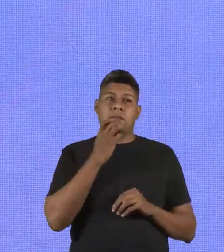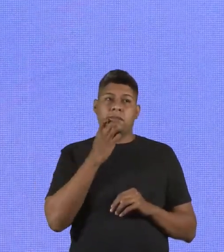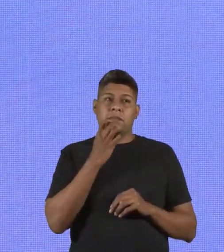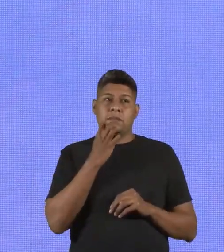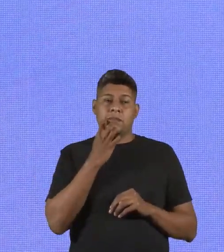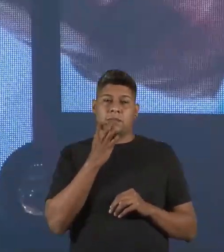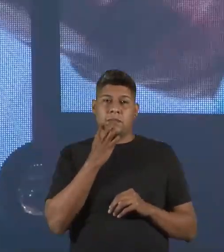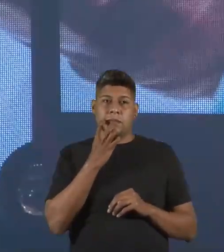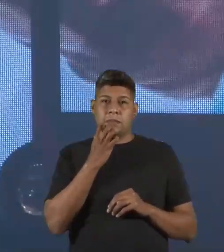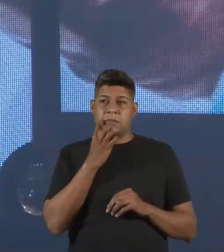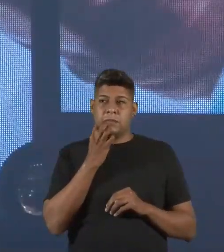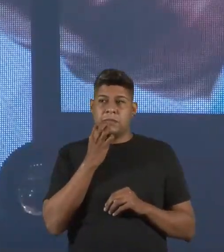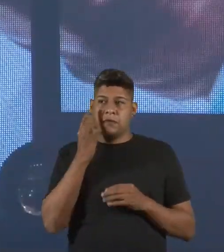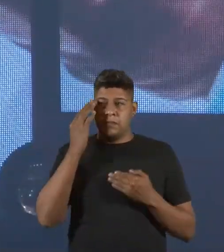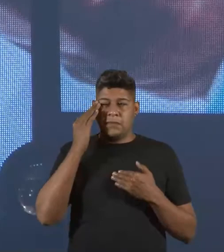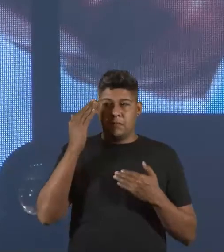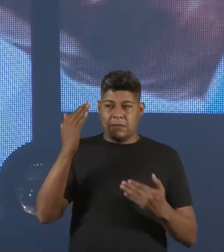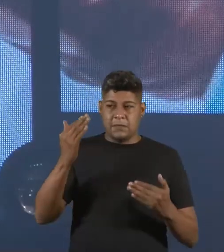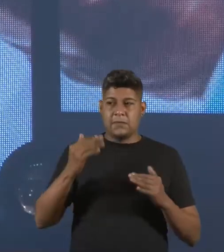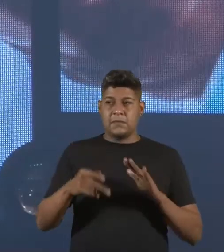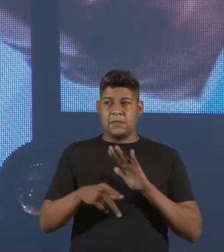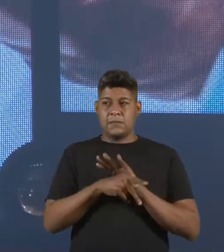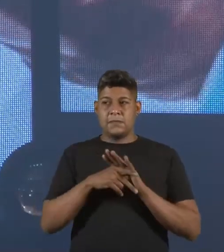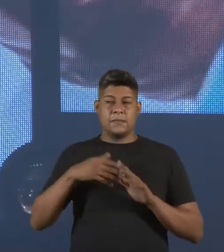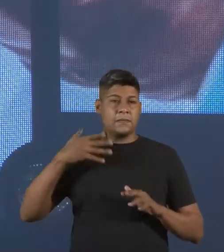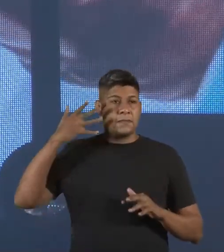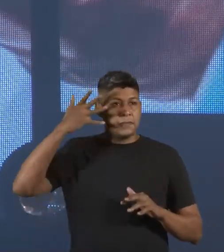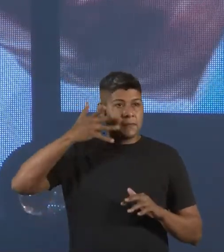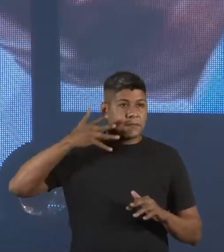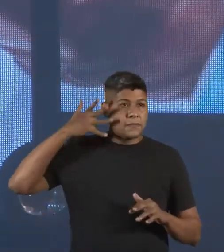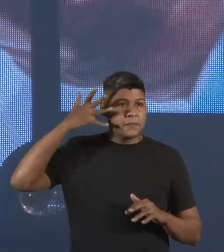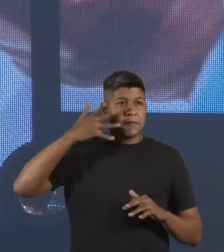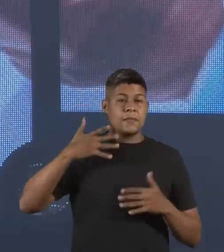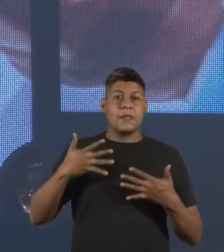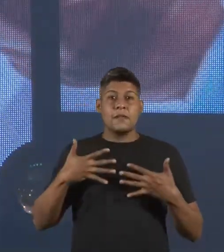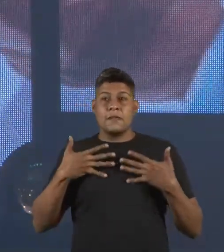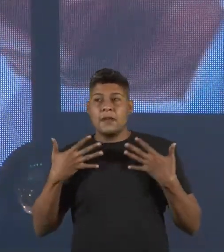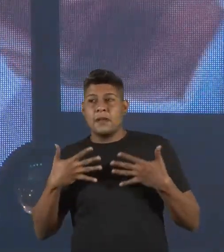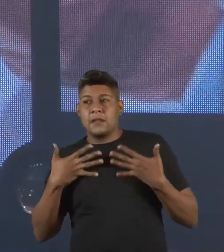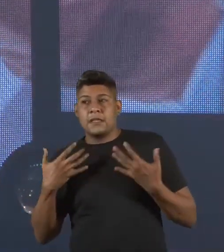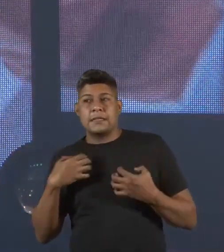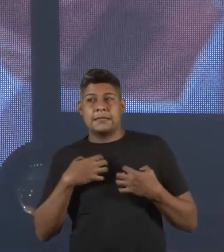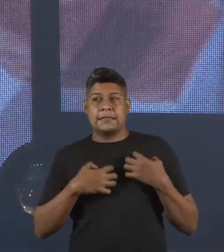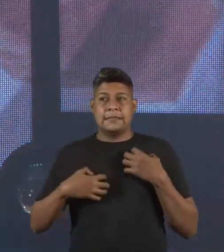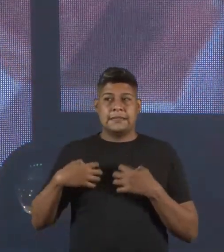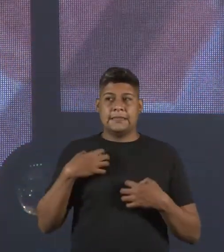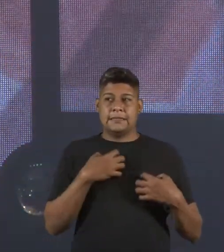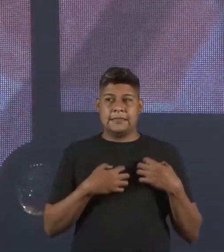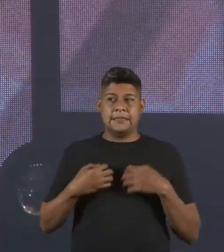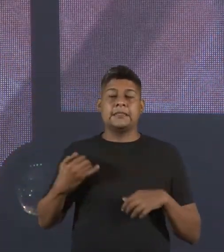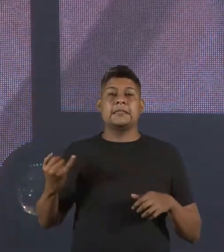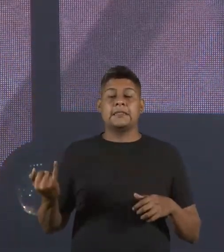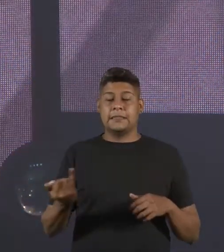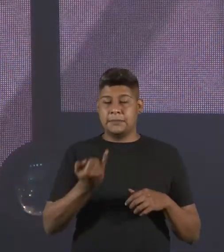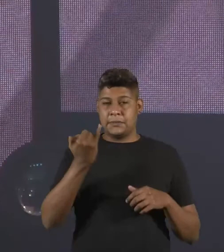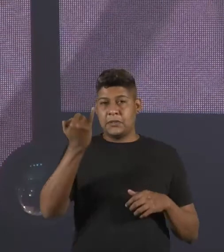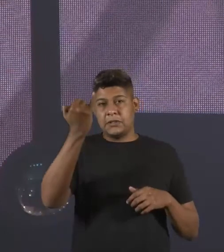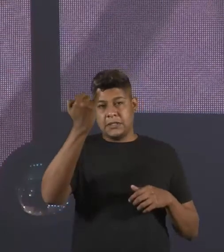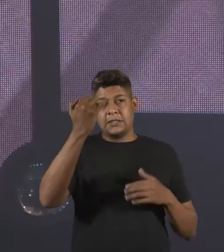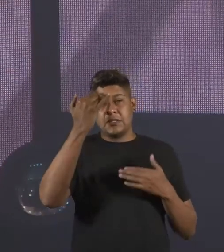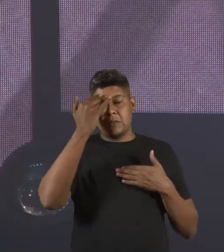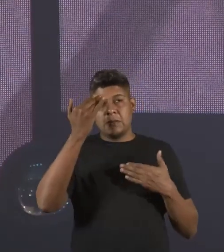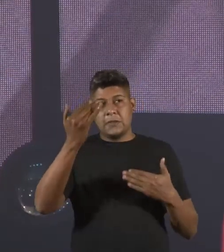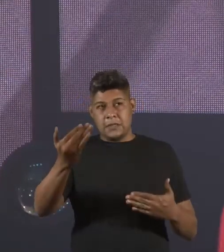Bom, obrigada primeiro por essa palestra. Não sei se ficar feliz, arrebultada, mas é muito importante. Muito